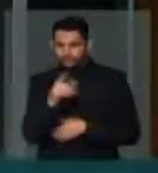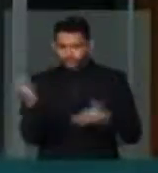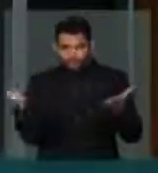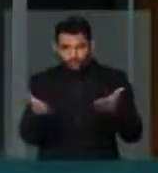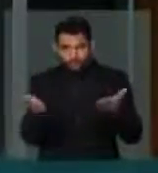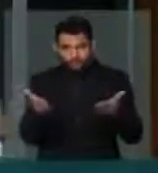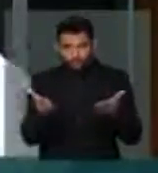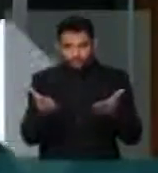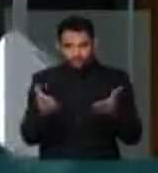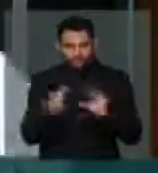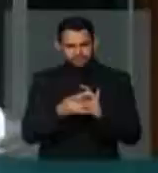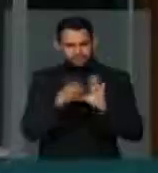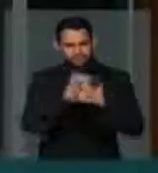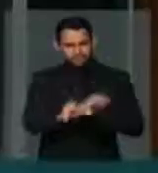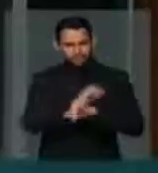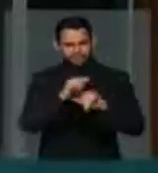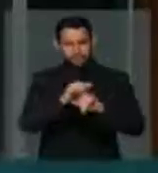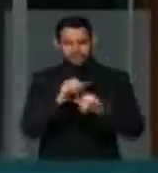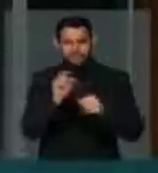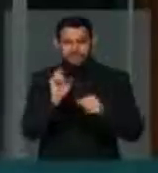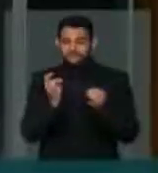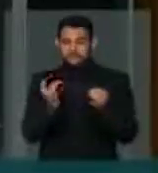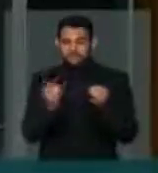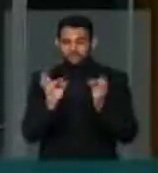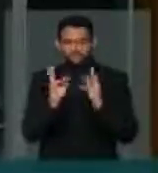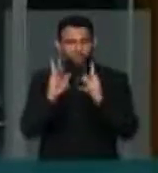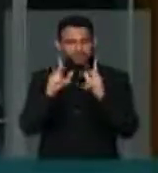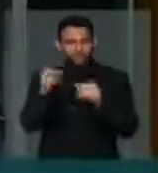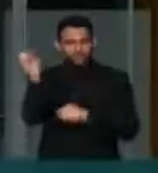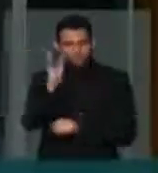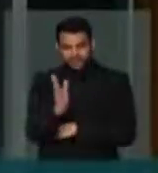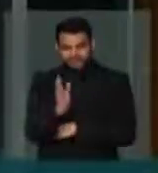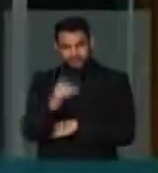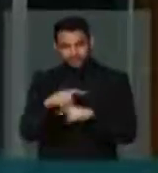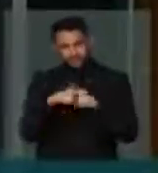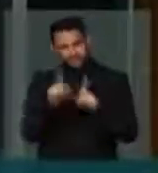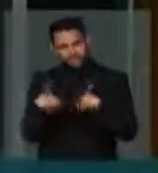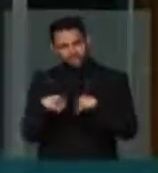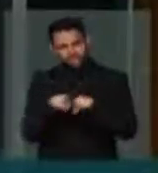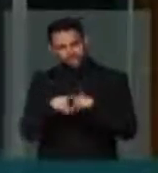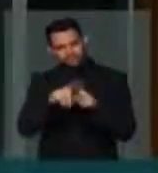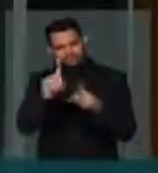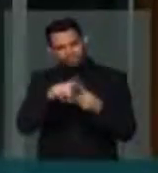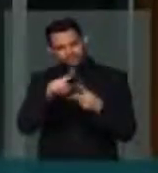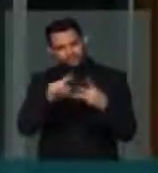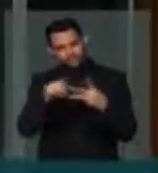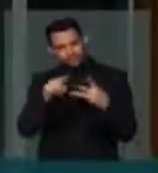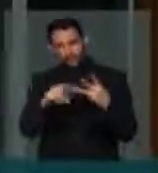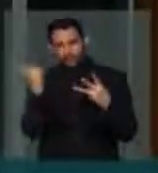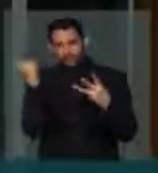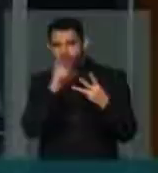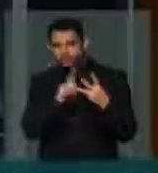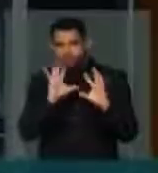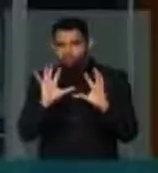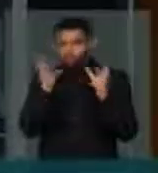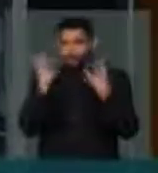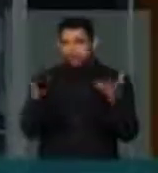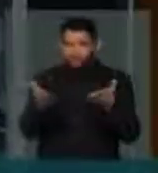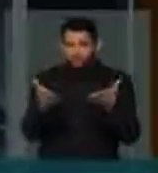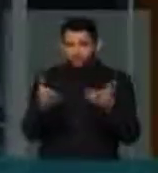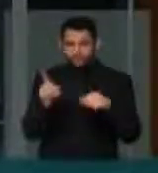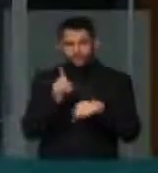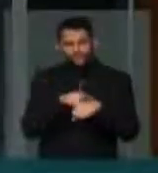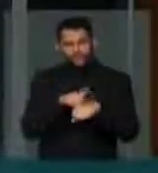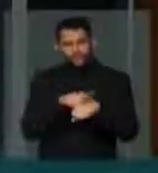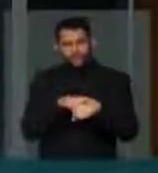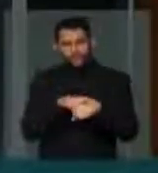essa liberdade de poder ser vendido para o Brasil inteiro. Mas ao mesmo tempo dessas três conquistas que nós celebramos, é hora